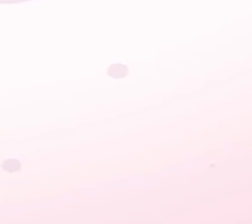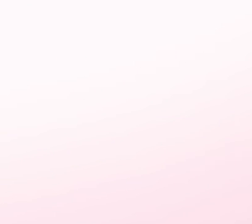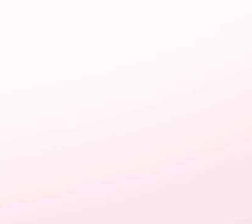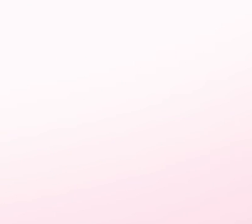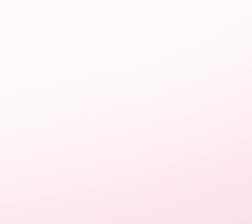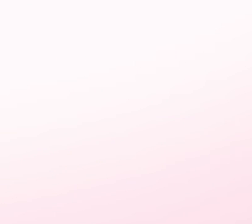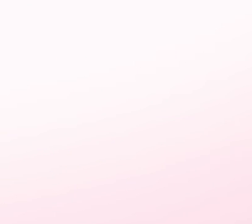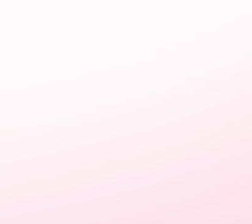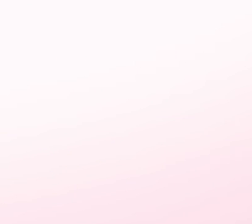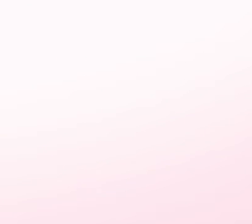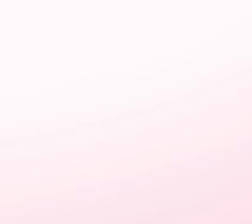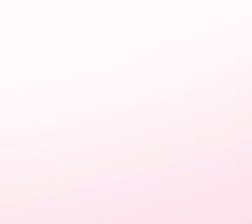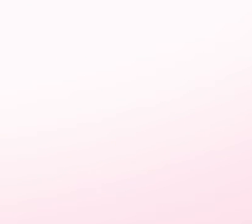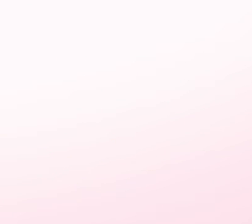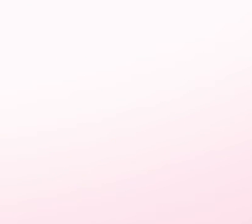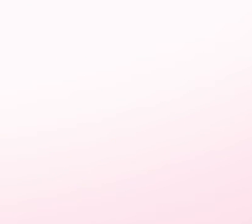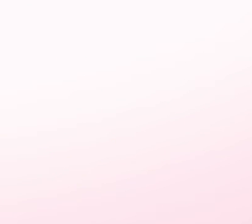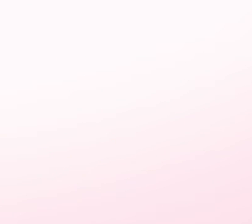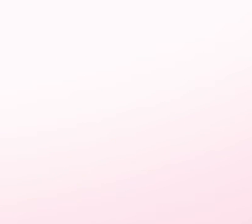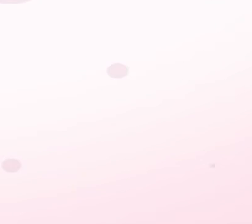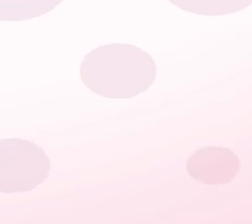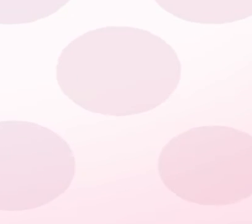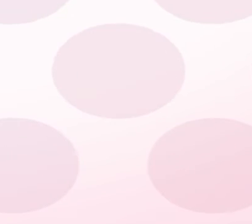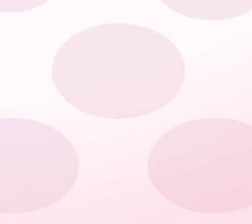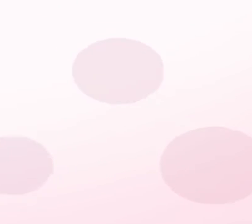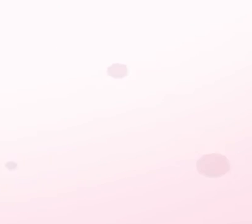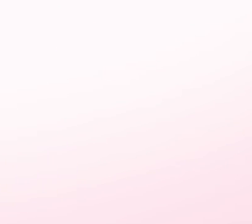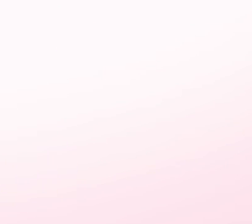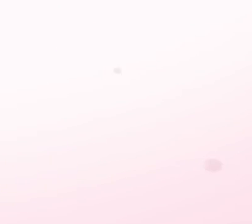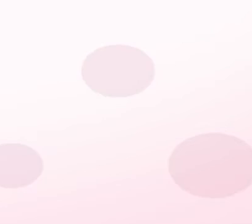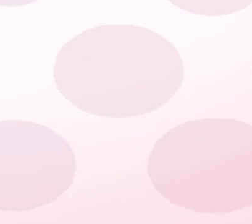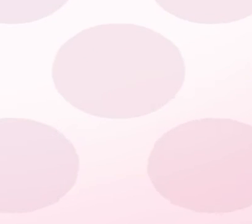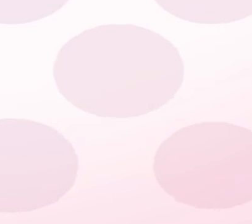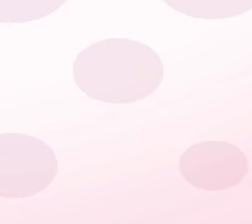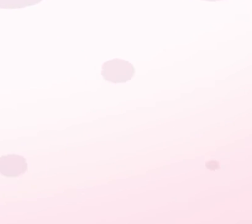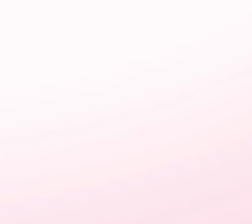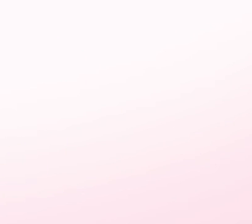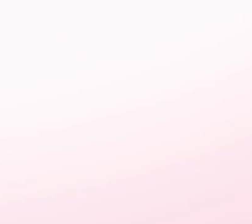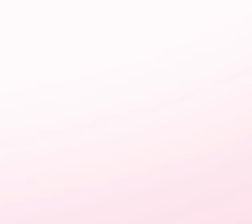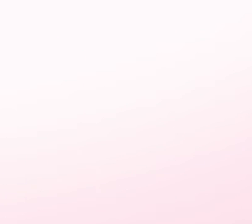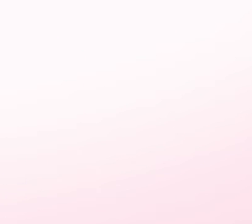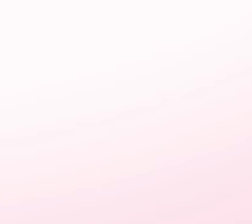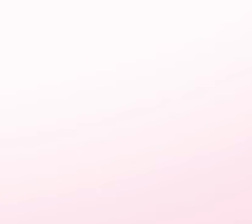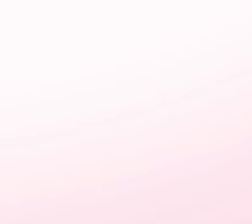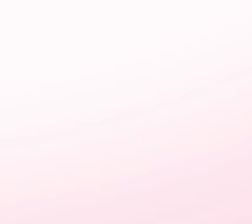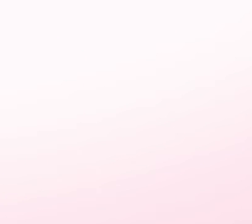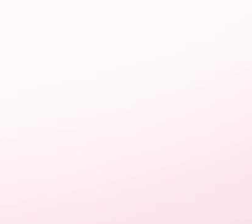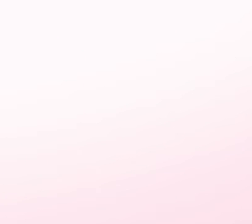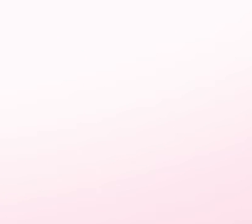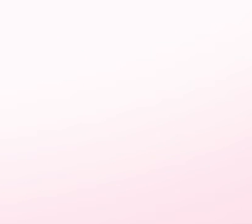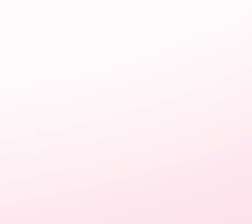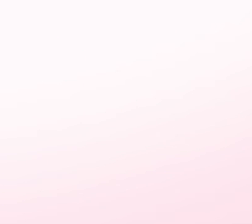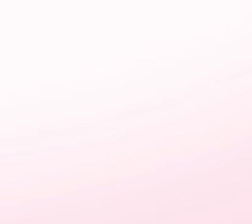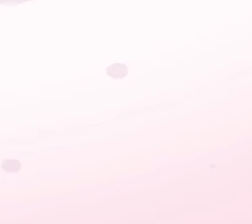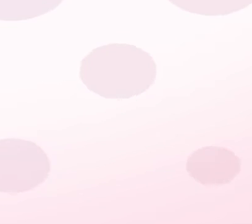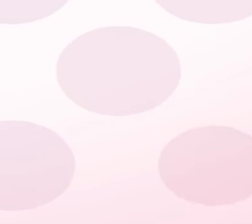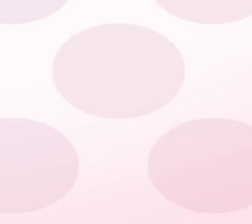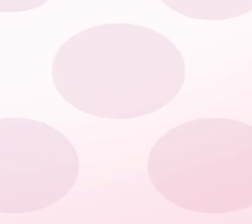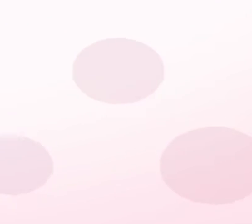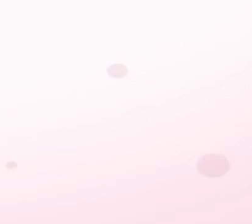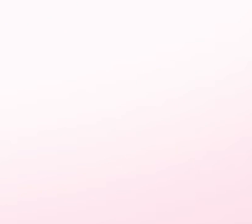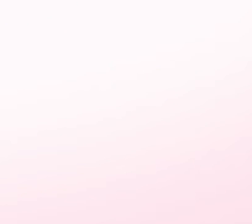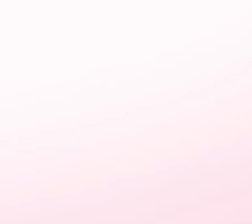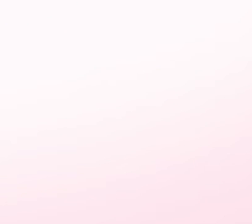o MP Blues no vinil, com artistas locais renomados trazendo repertório de MPB e blues no mesmo show.